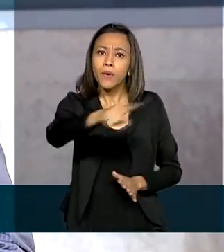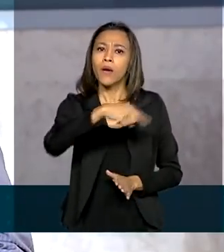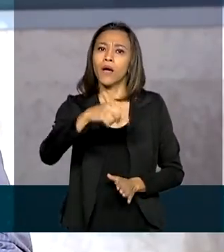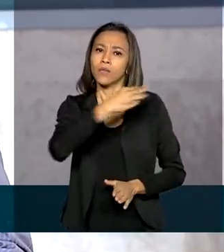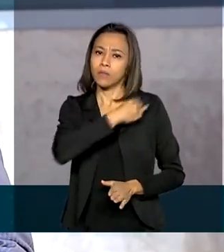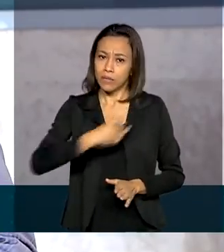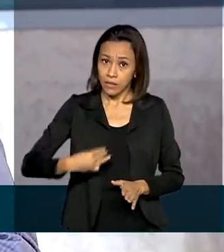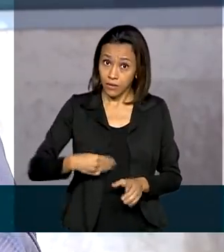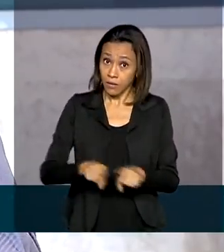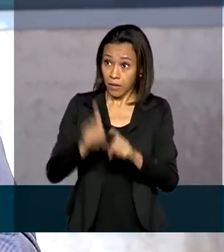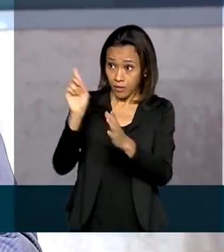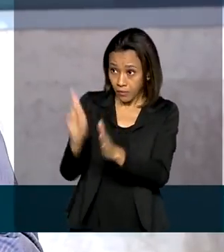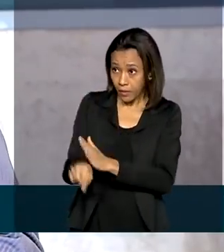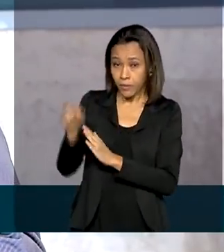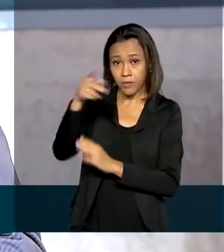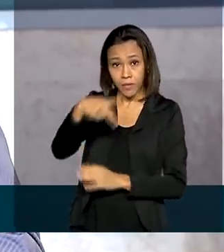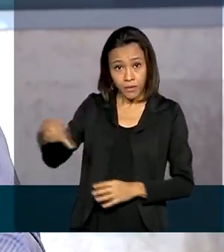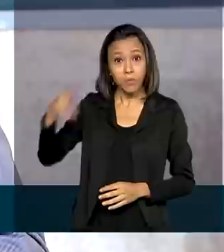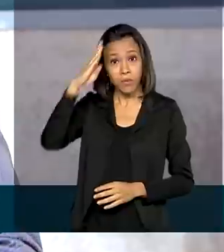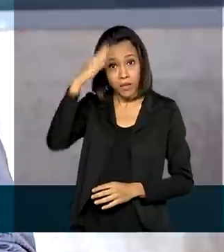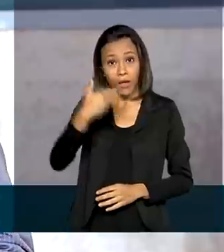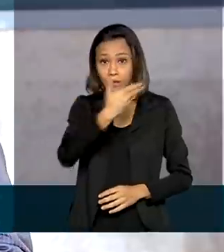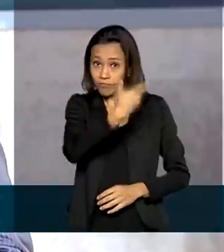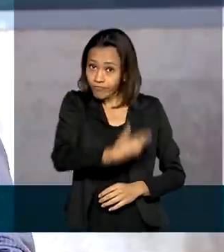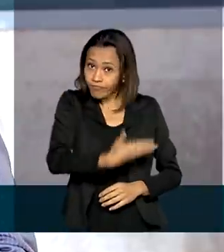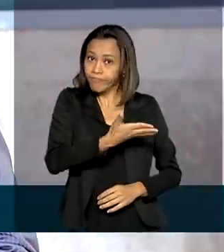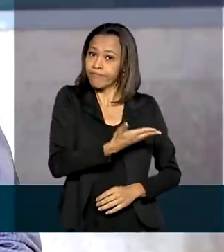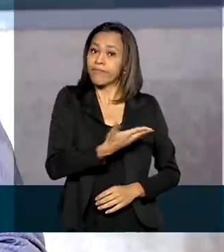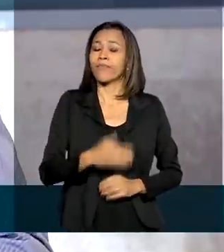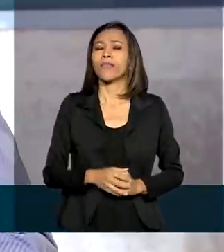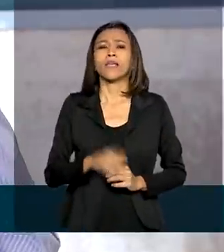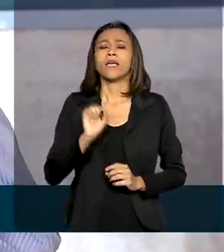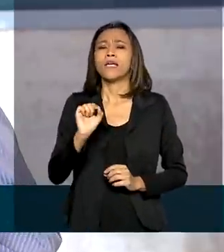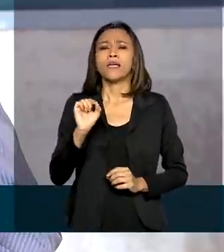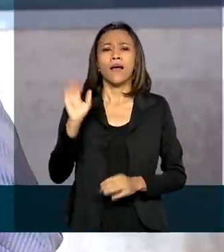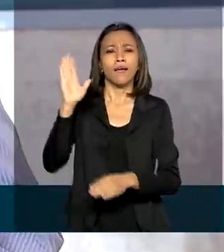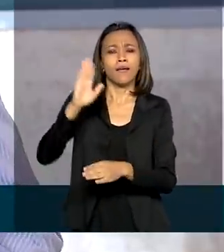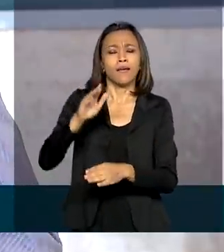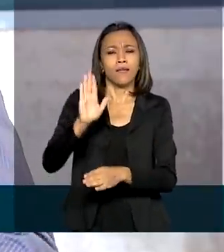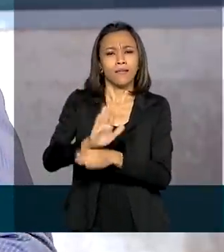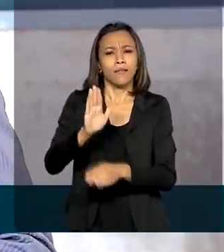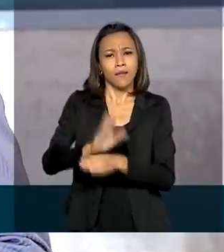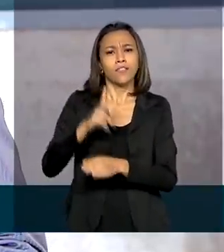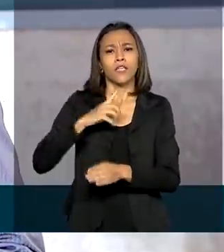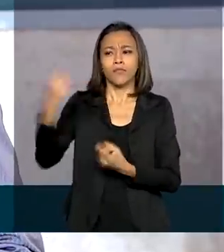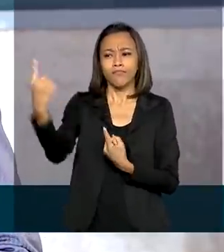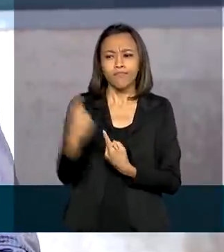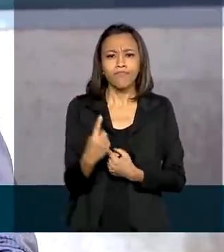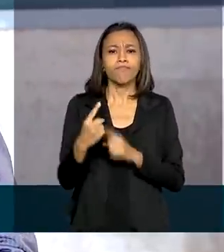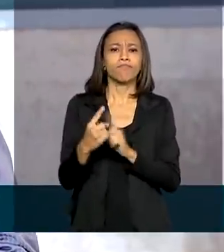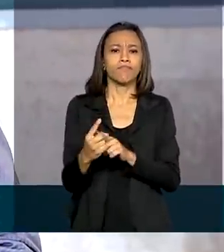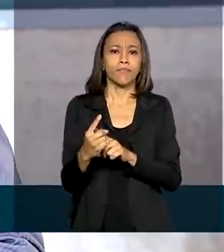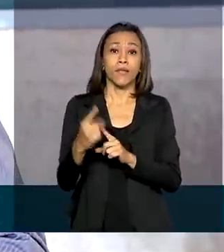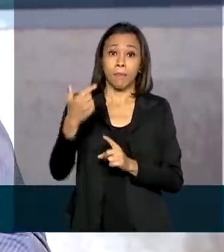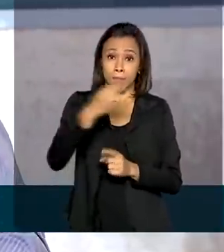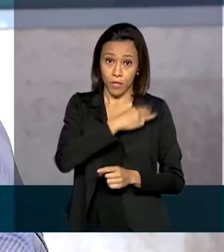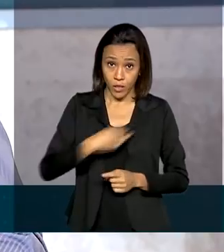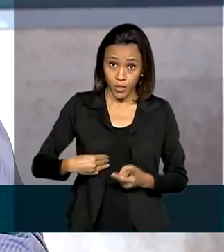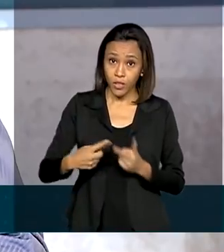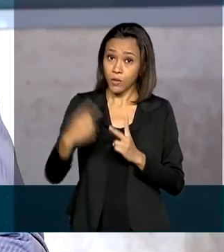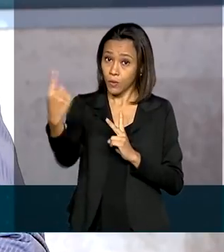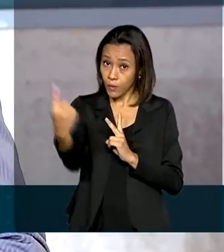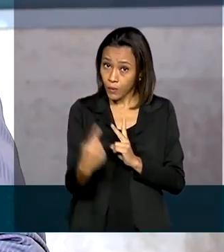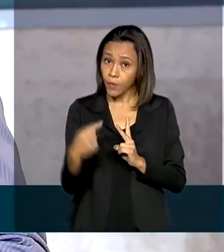presidente Jair Bolsonaro. Os compromissos do presidente seguem à tarde, quando ele recebe ministros, além do deputado federal Osmar Terra e do